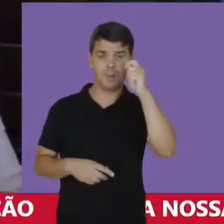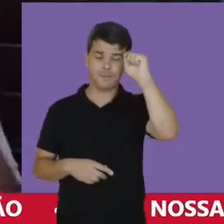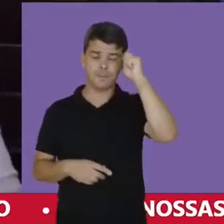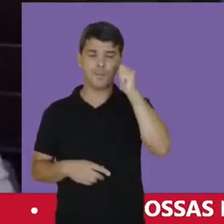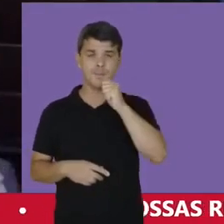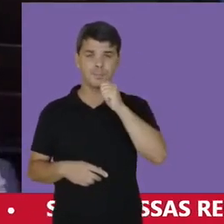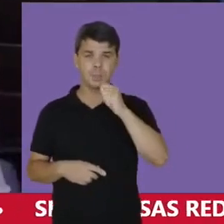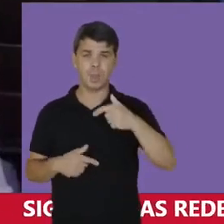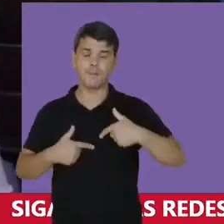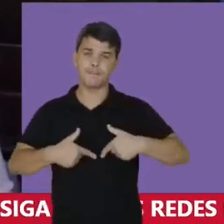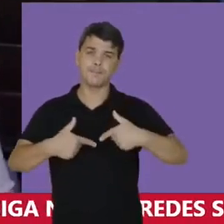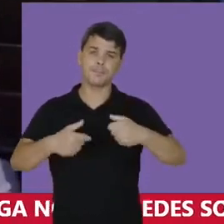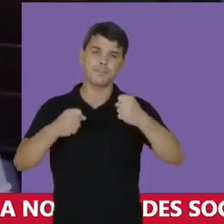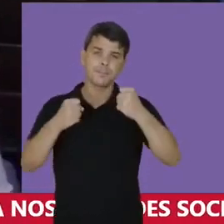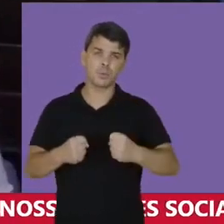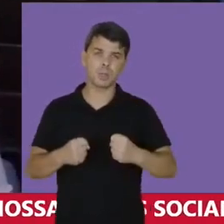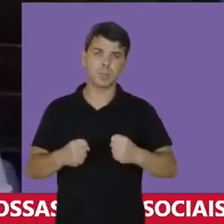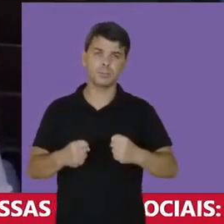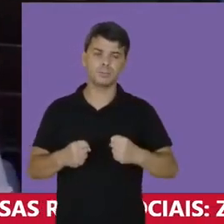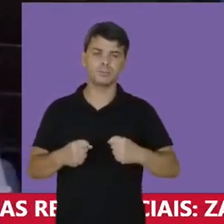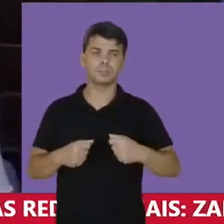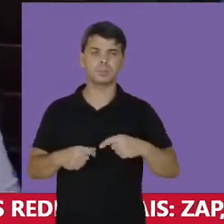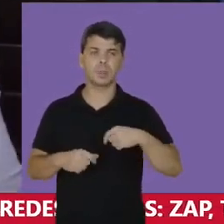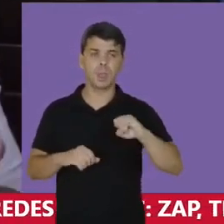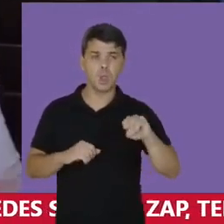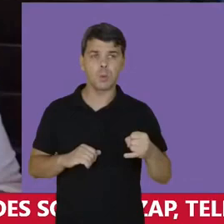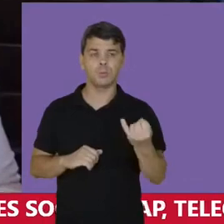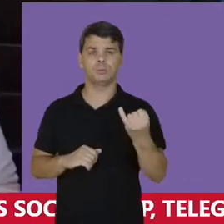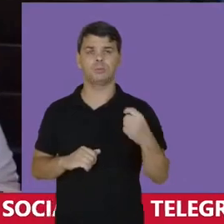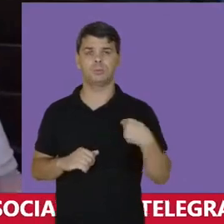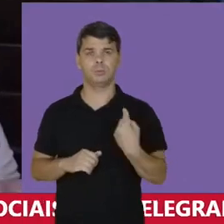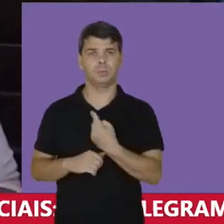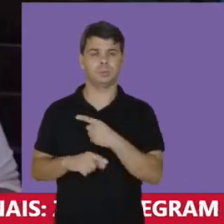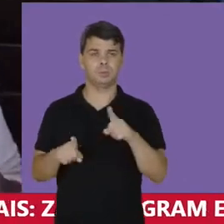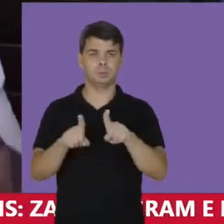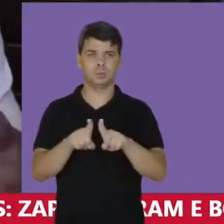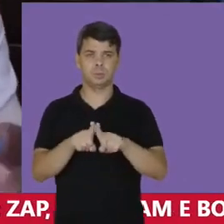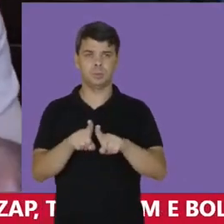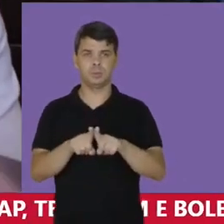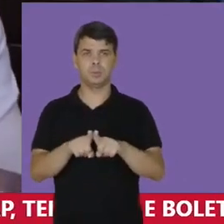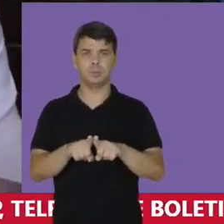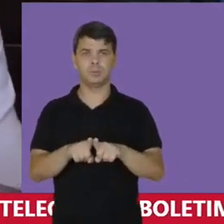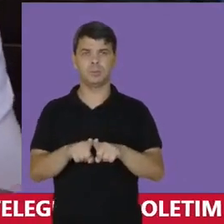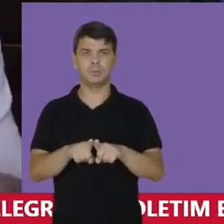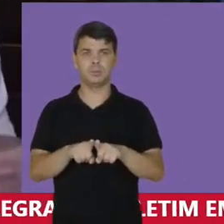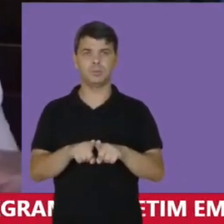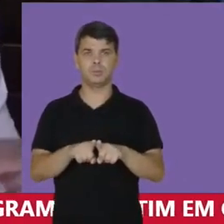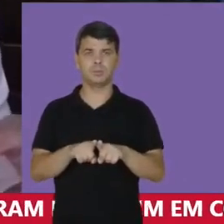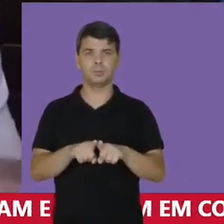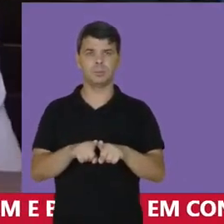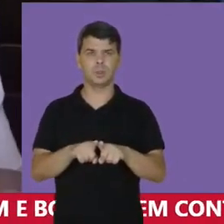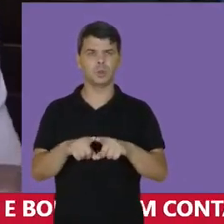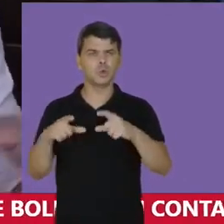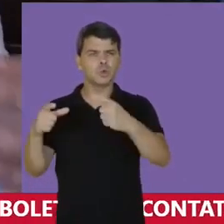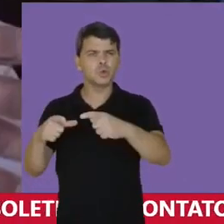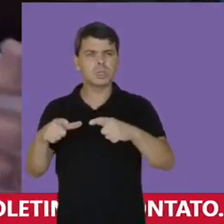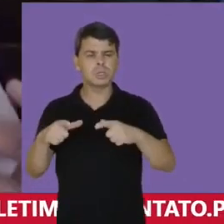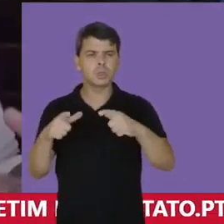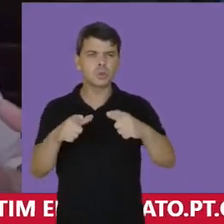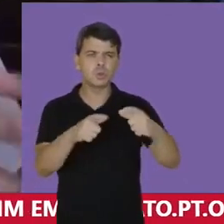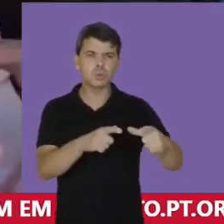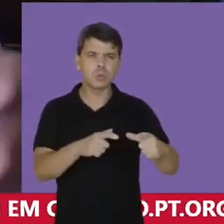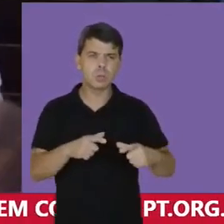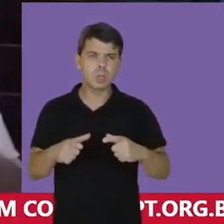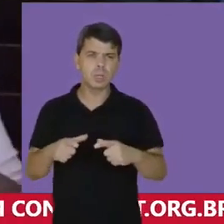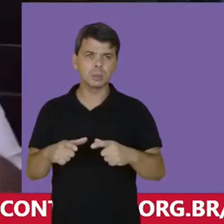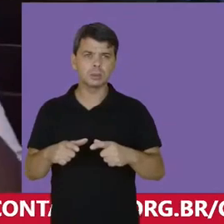poder que nós temos de lutar A oportunidade de também estar Nos postos mais importantes